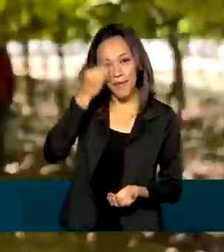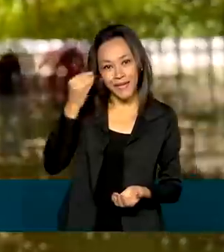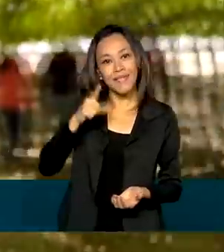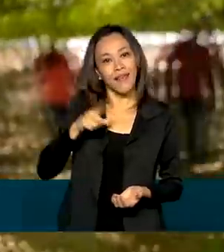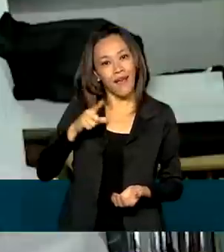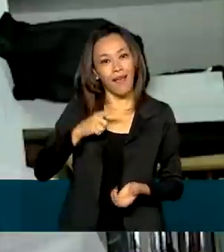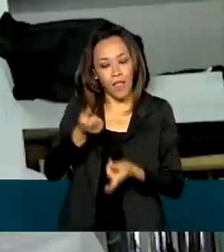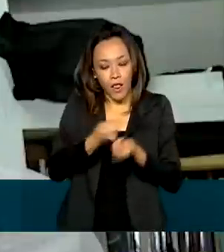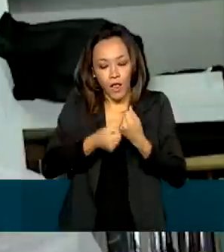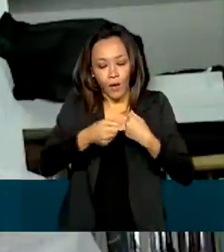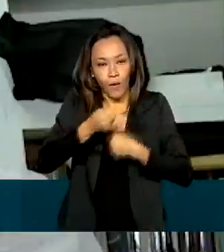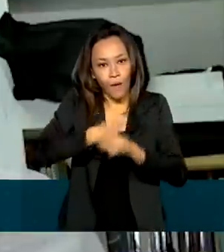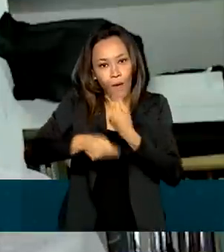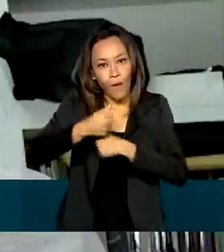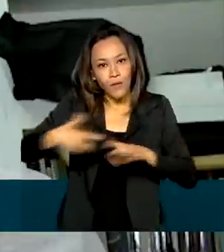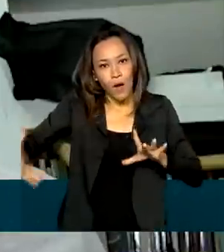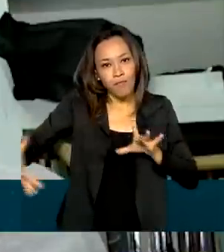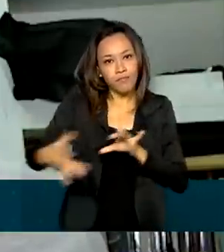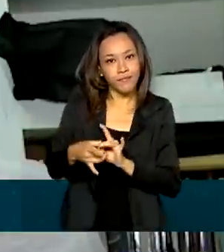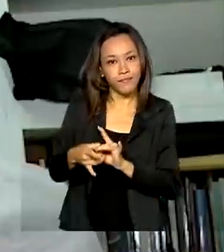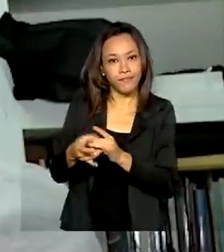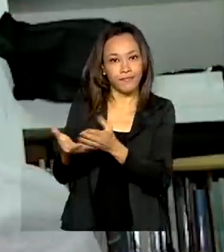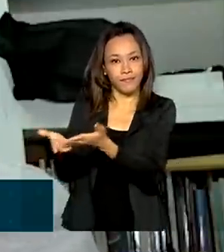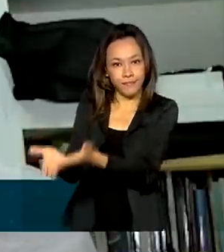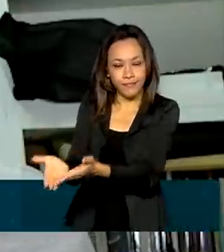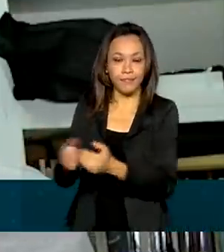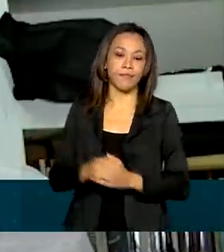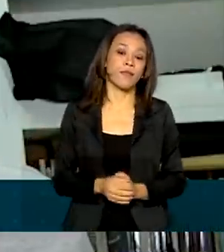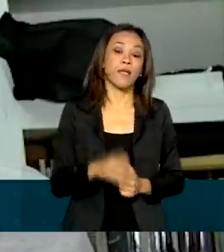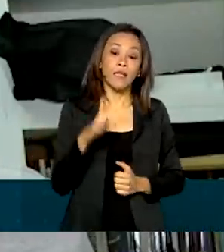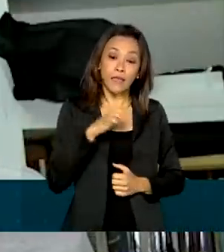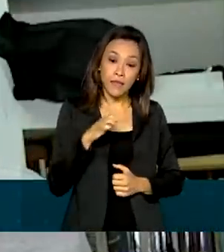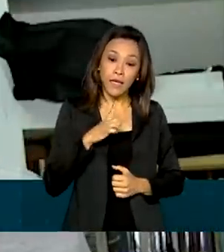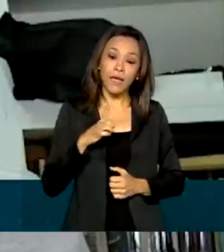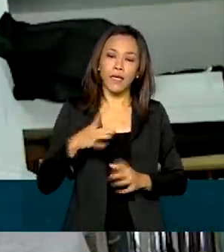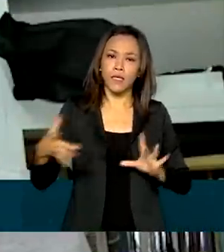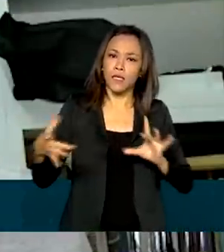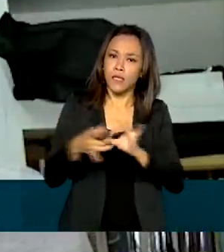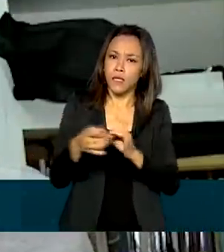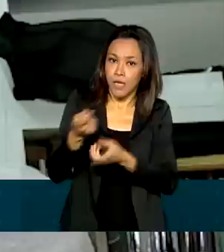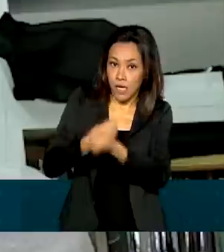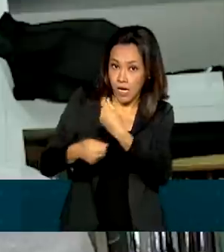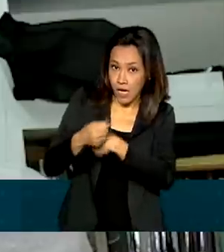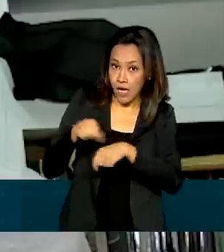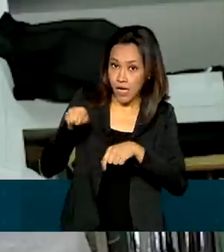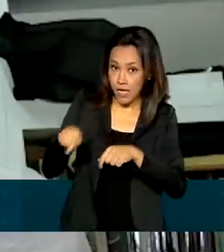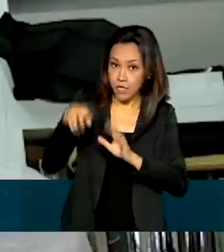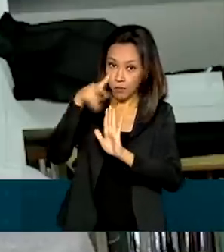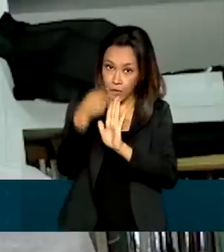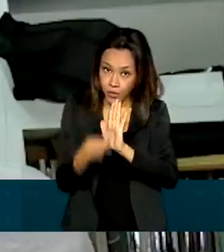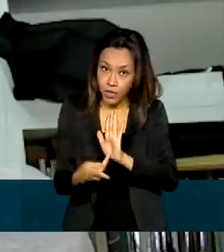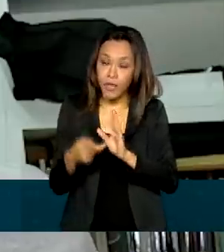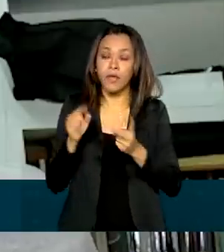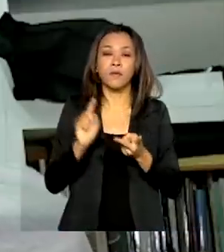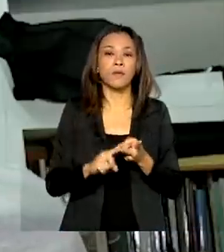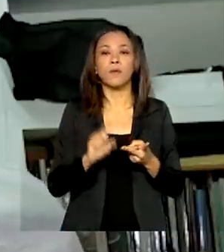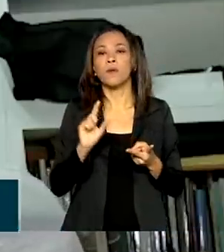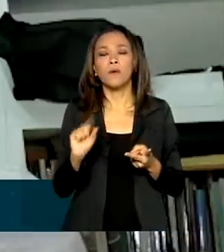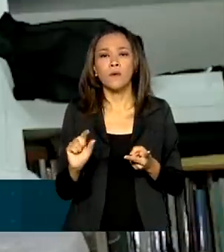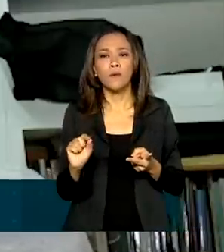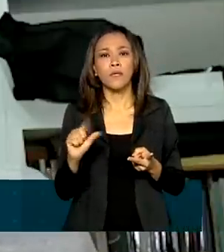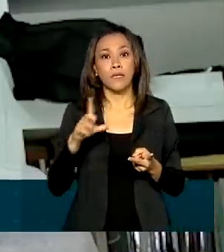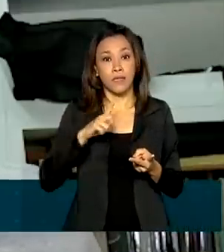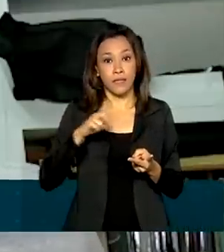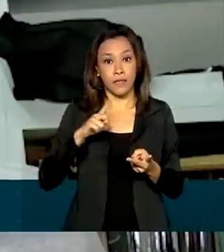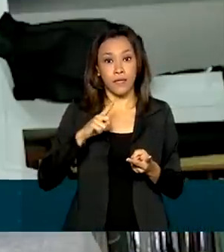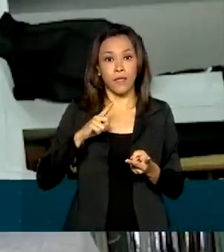agronegócio. Na área de agronegócio vem o projeto Agritec Nordeste, com uma construção consorciada entre